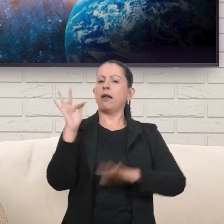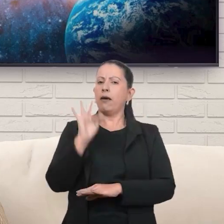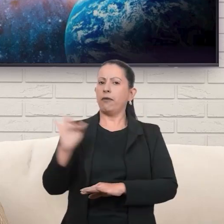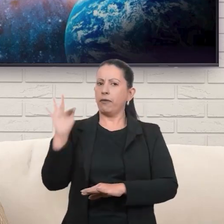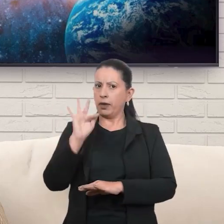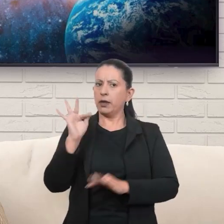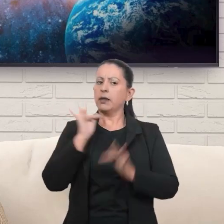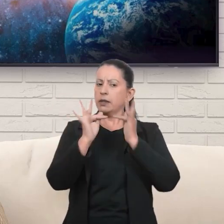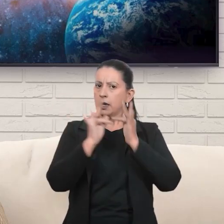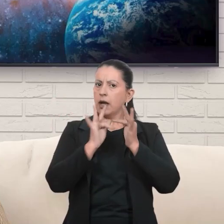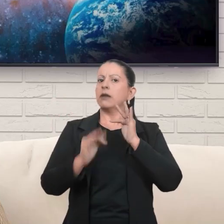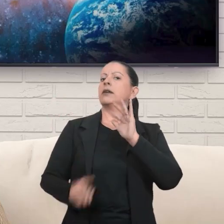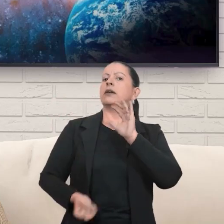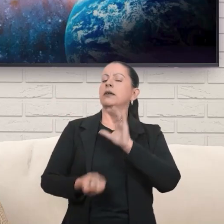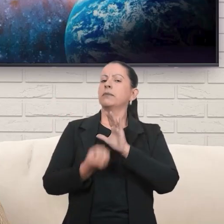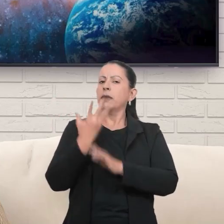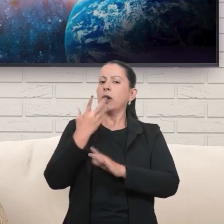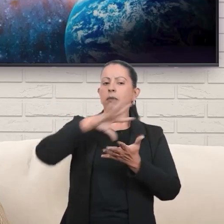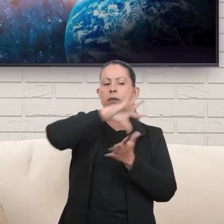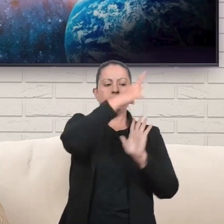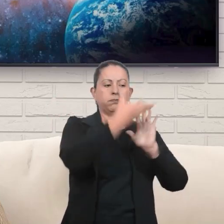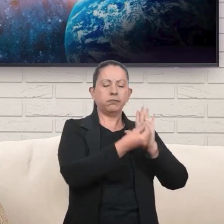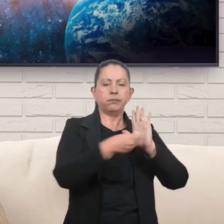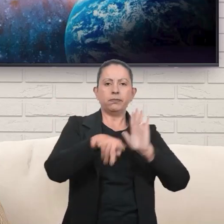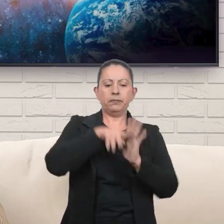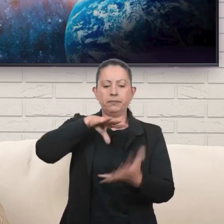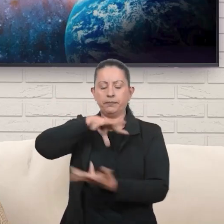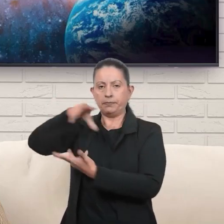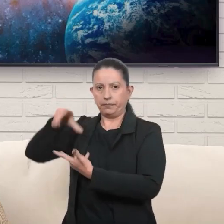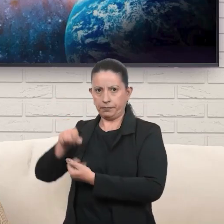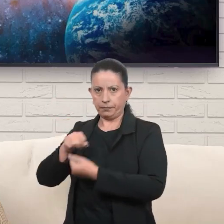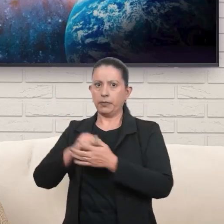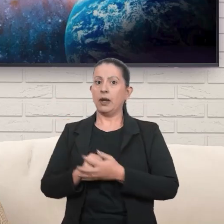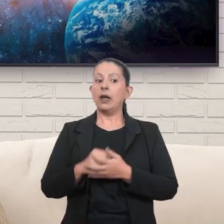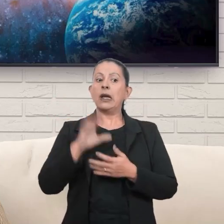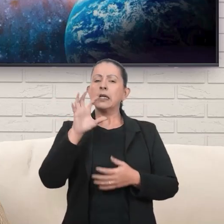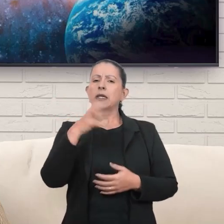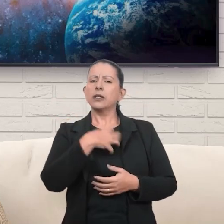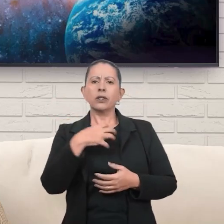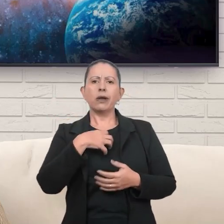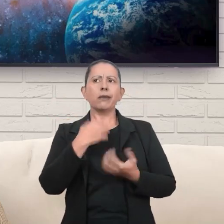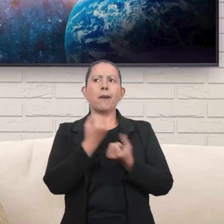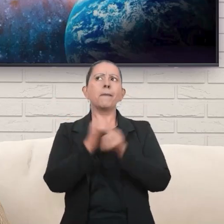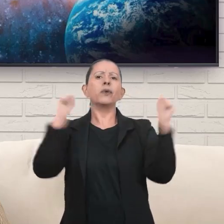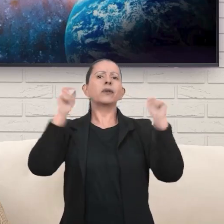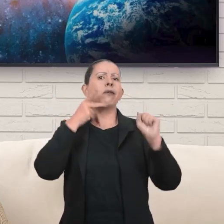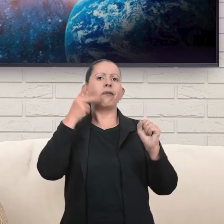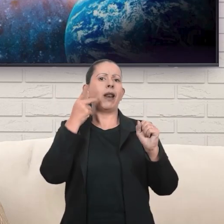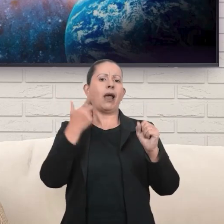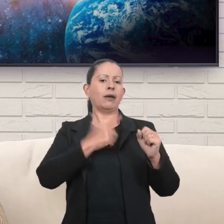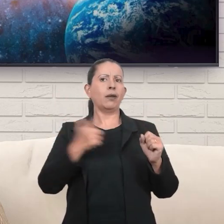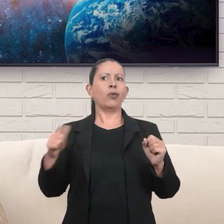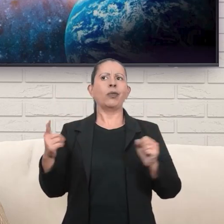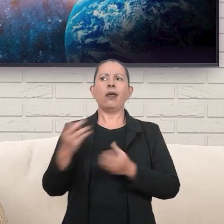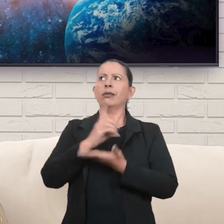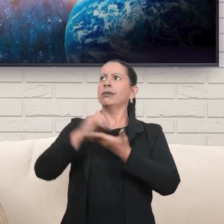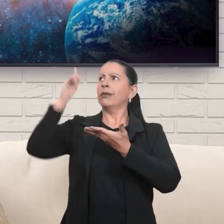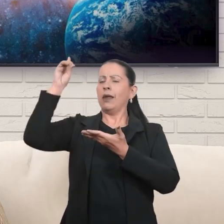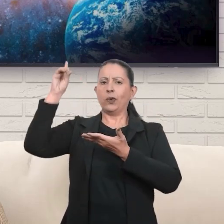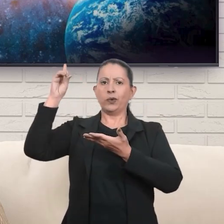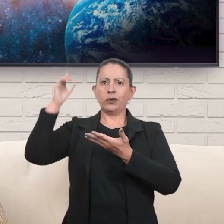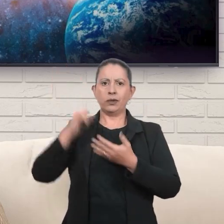regem o universo. Dessa forma, fica impossível conceber a ideia da existência de Deus sem